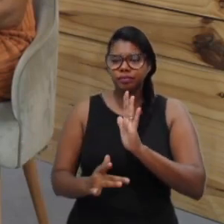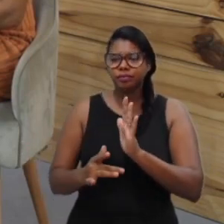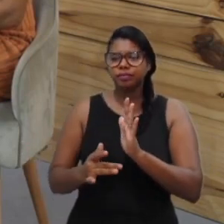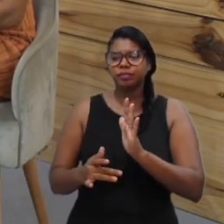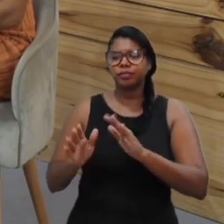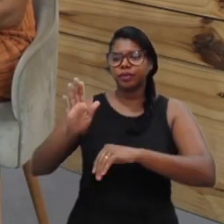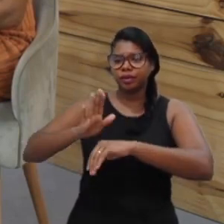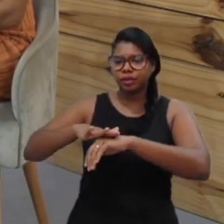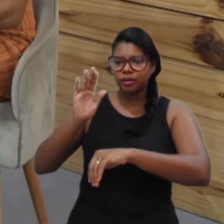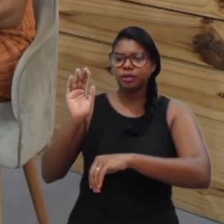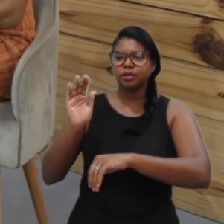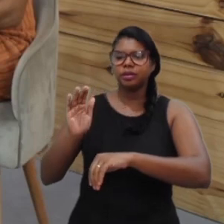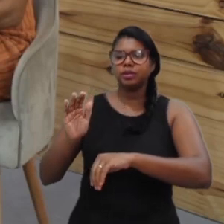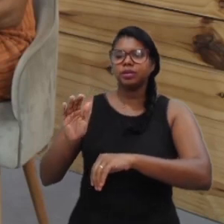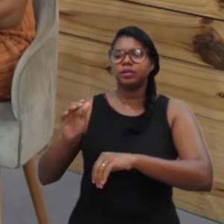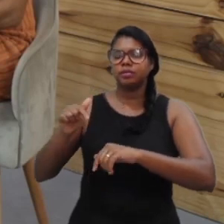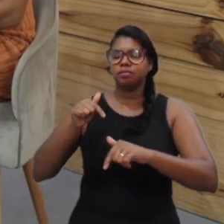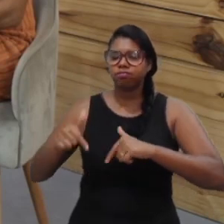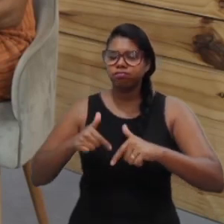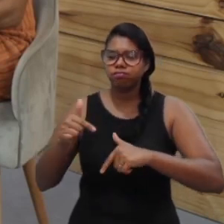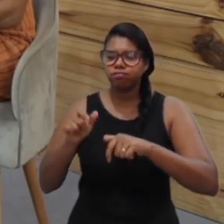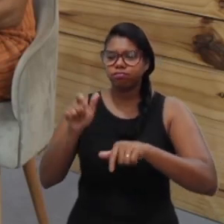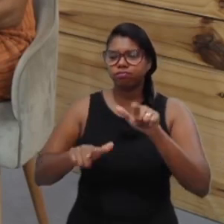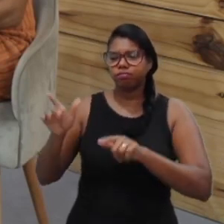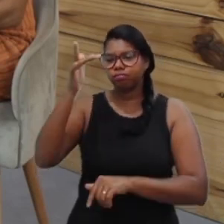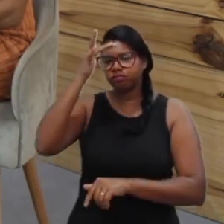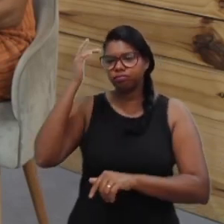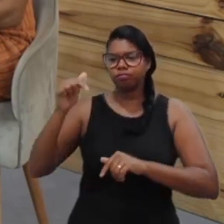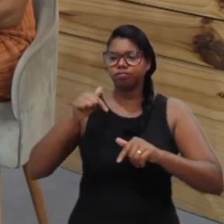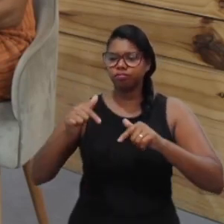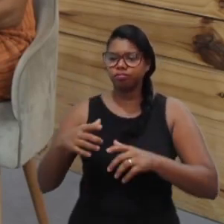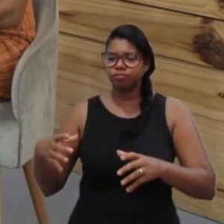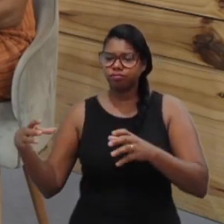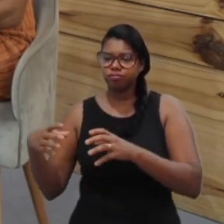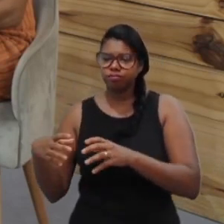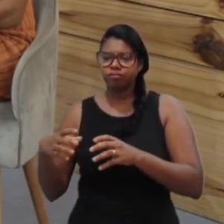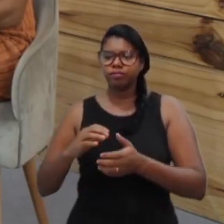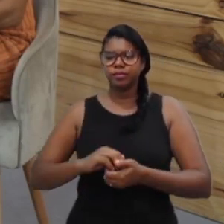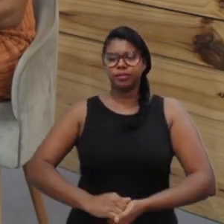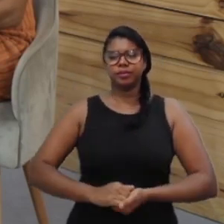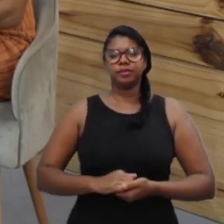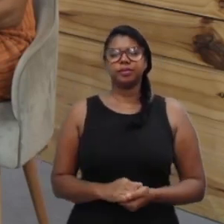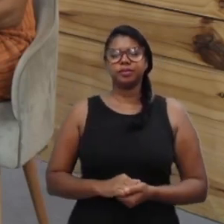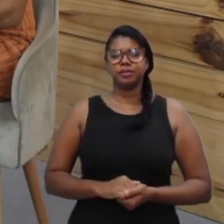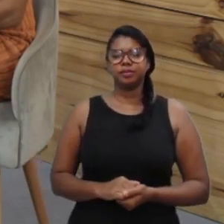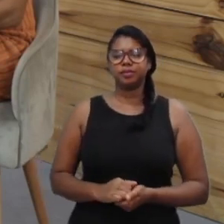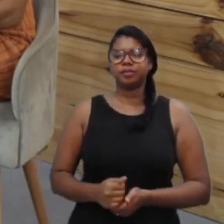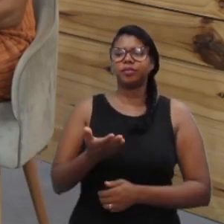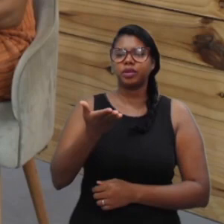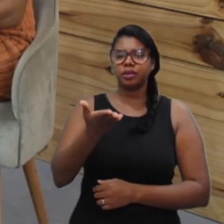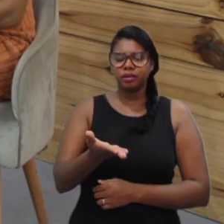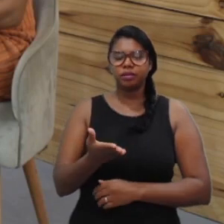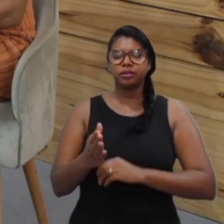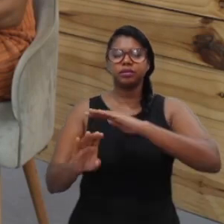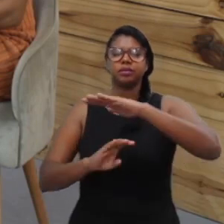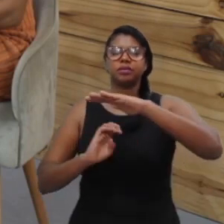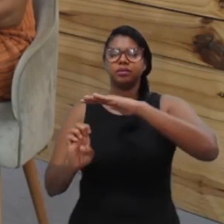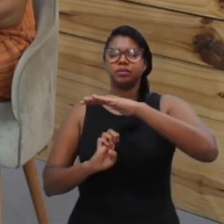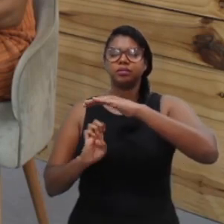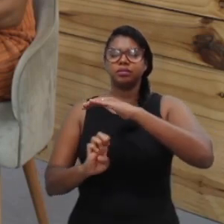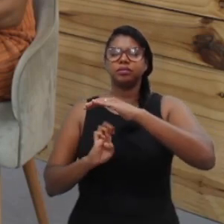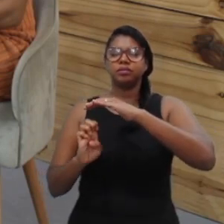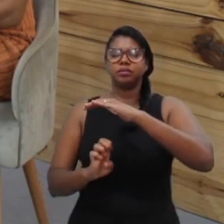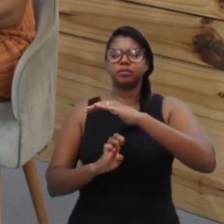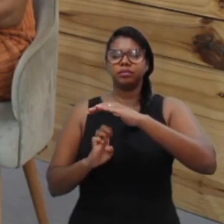mais um profissional. Outra coisa que nos leva, quando você está diante de uma empresa, a